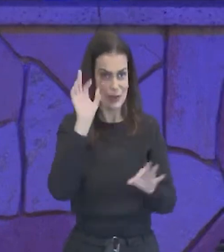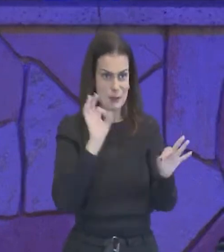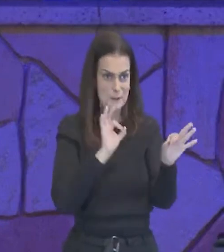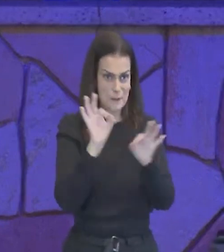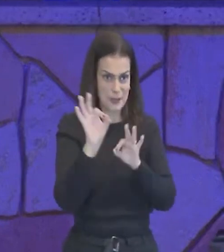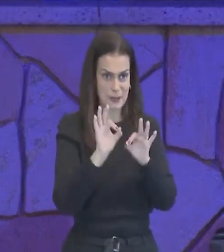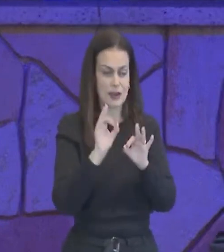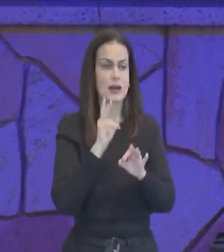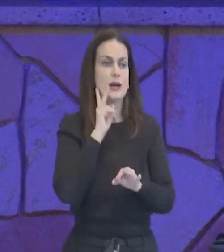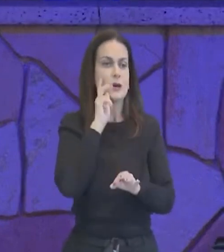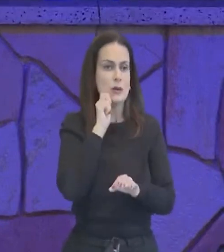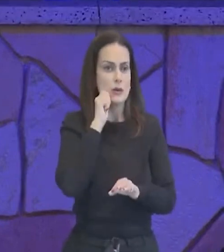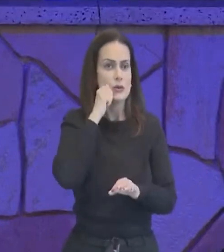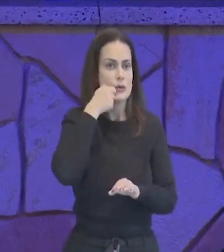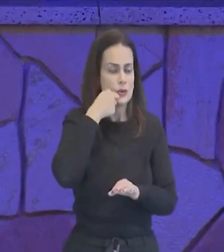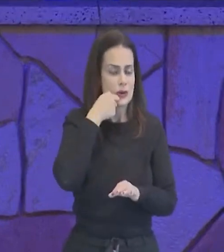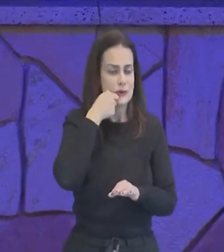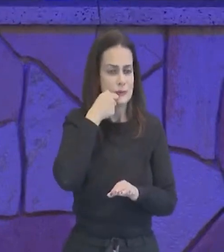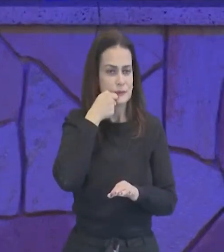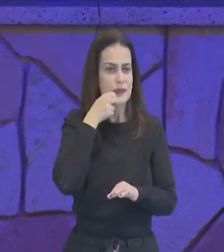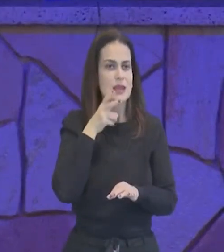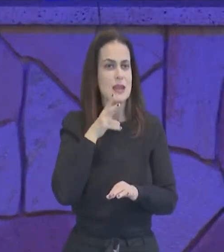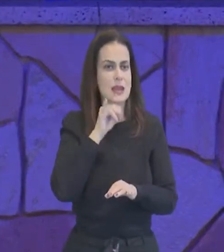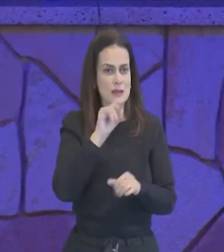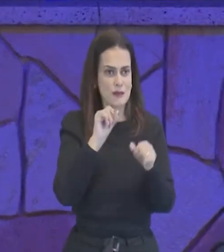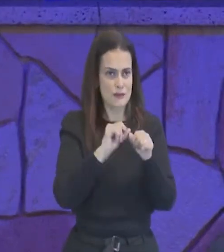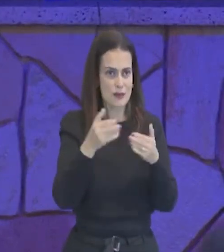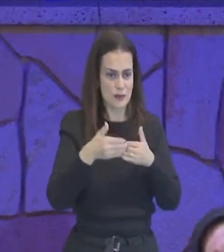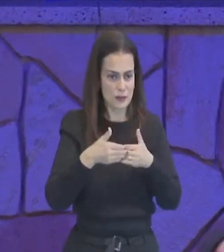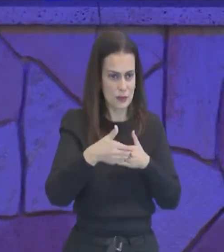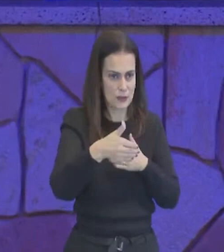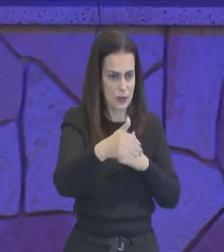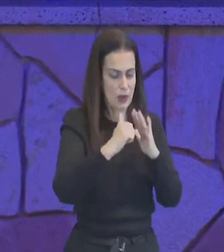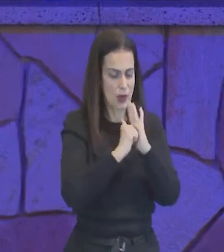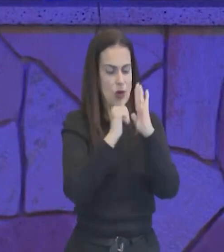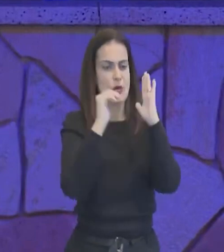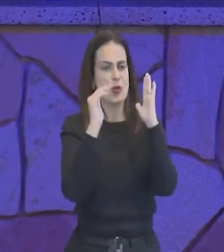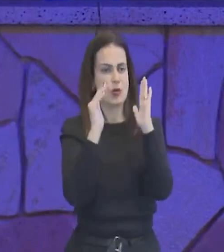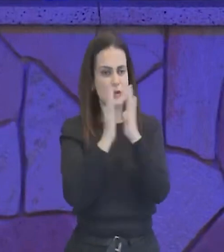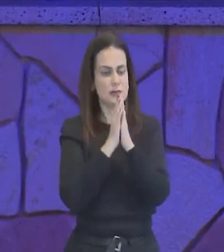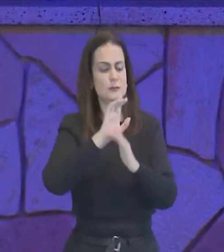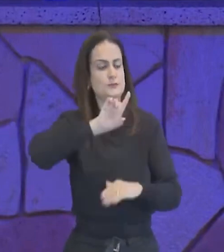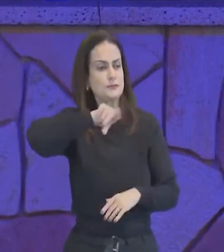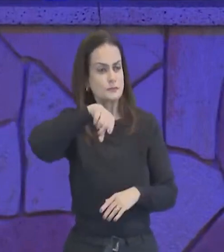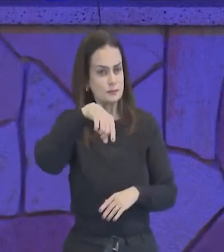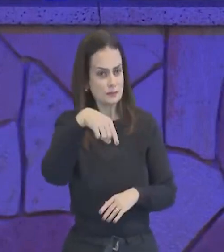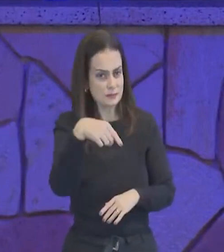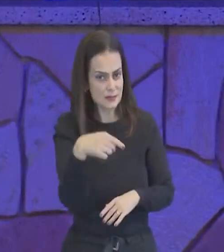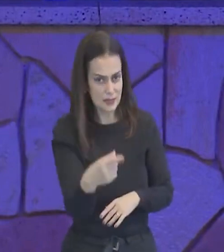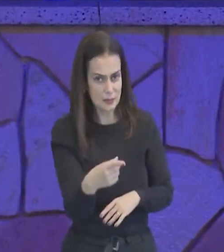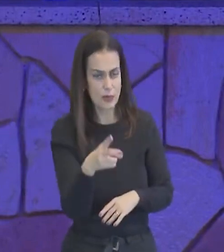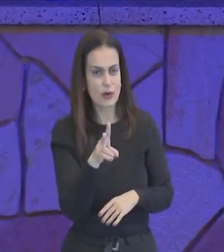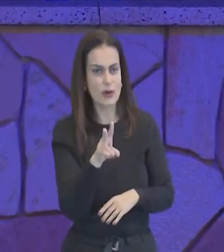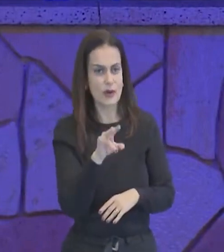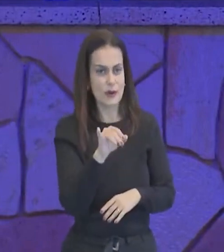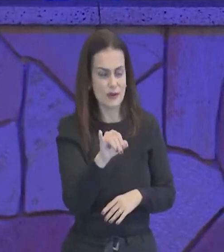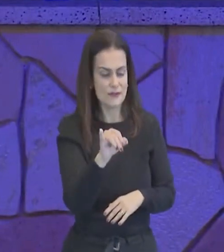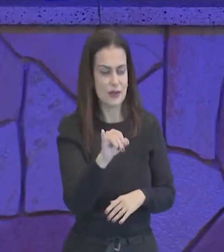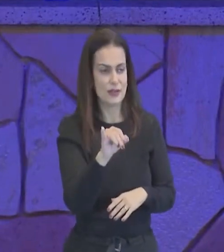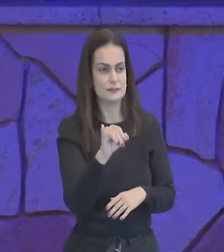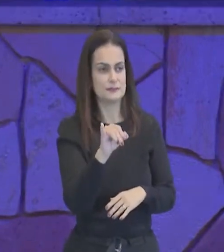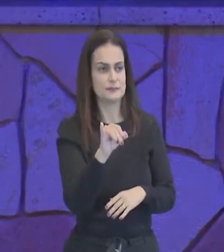momento da ceia, e que, será ministrado agora, com esta oração, depois, nós iremos ouvir,